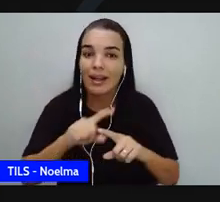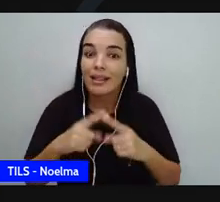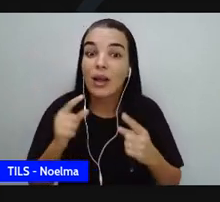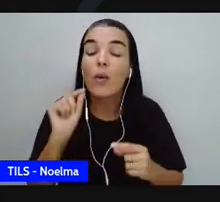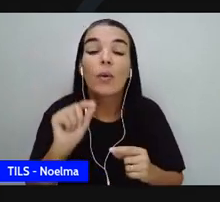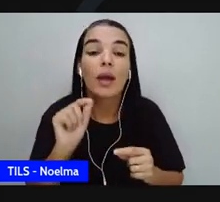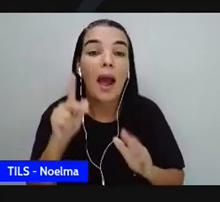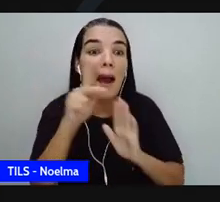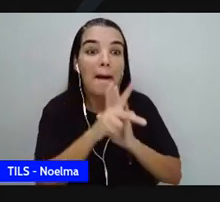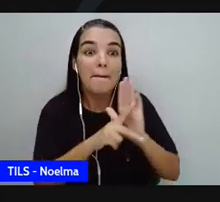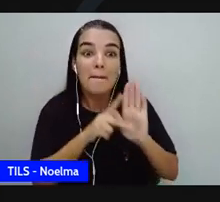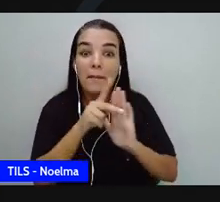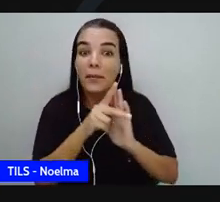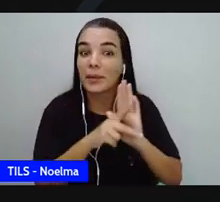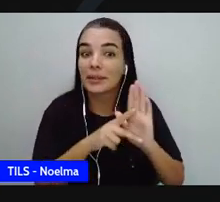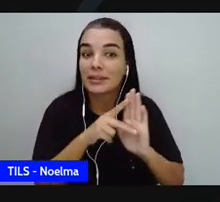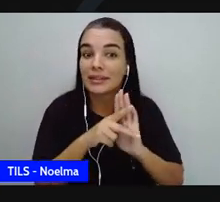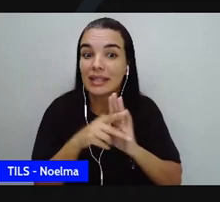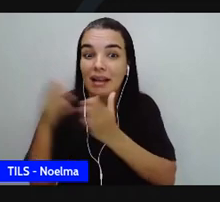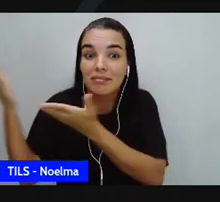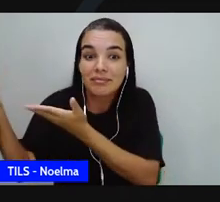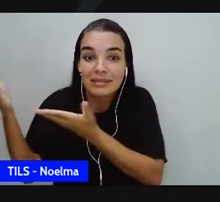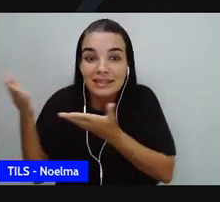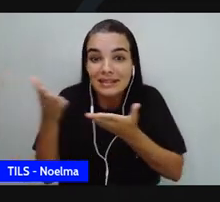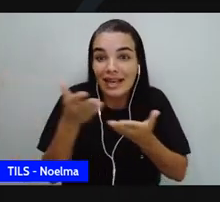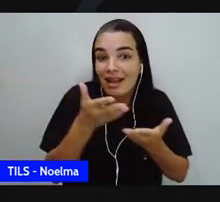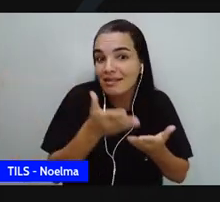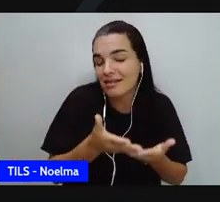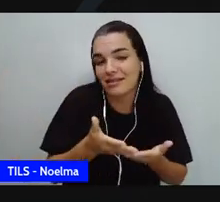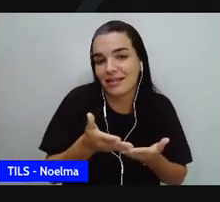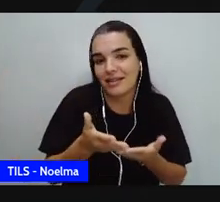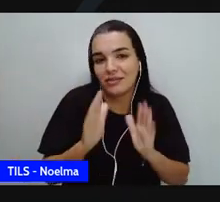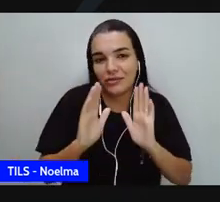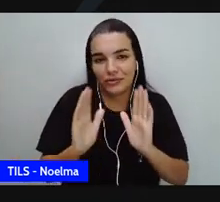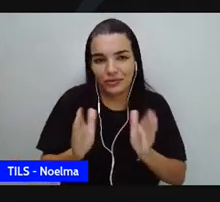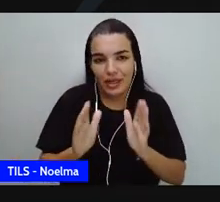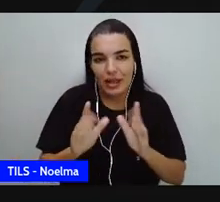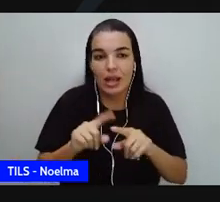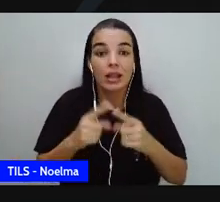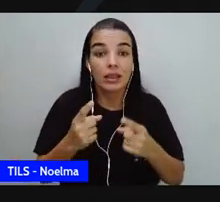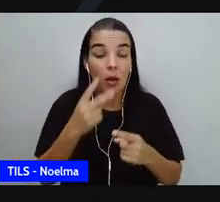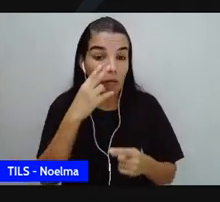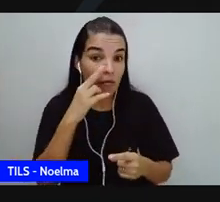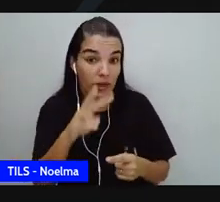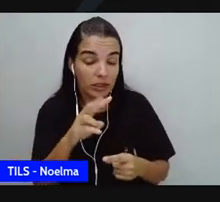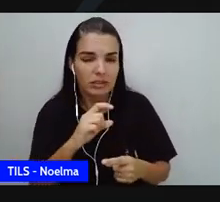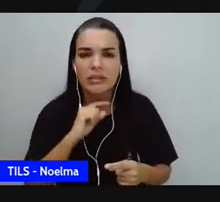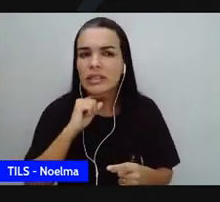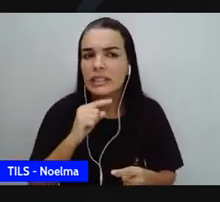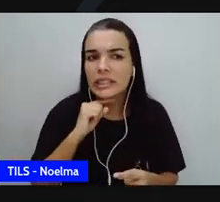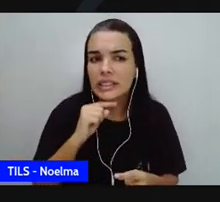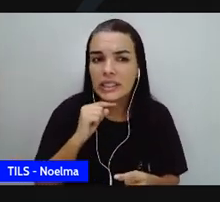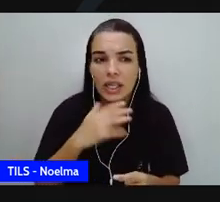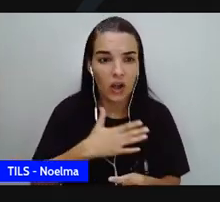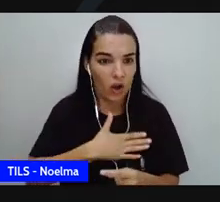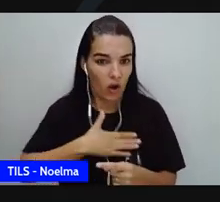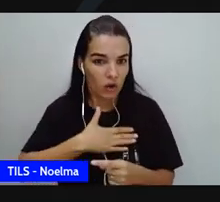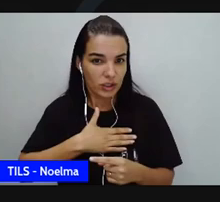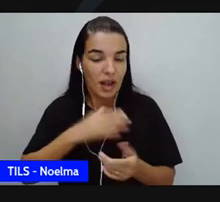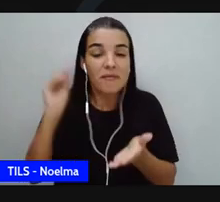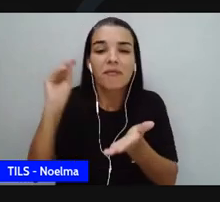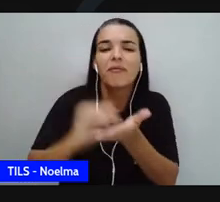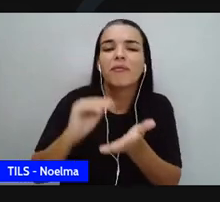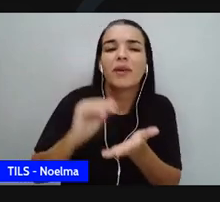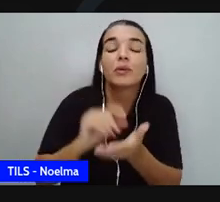a realidade que ela vivia. Olha que coisa interessante, quando ela está dizendo ninguém gosta, ela está dizendo a falta de